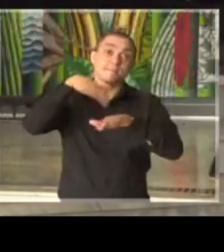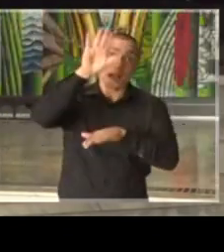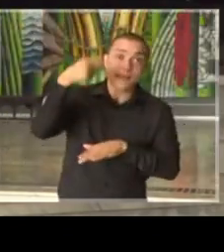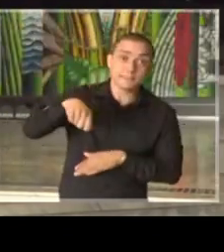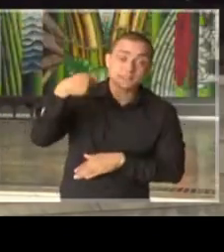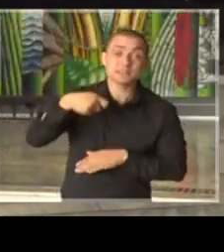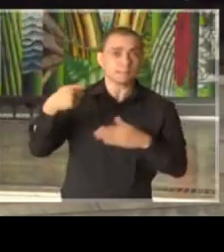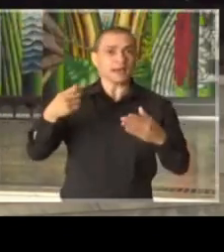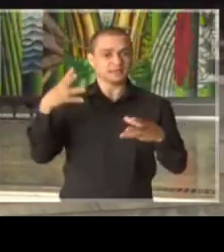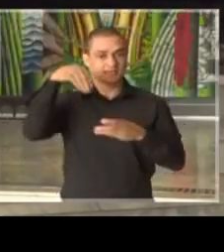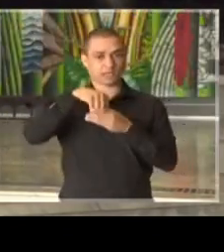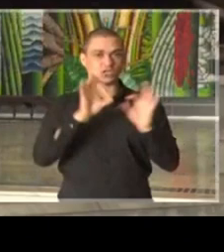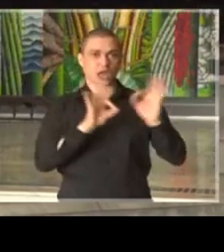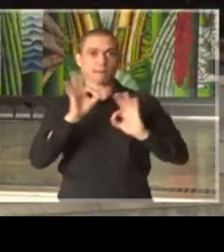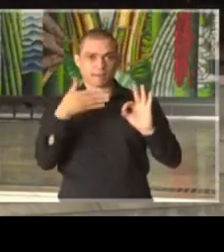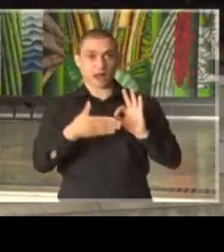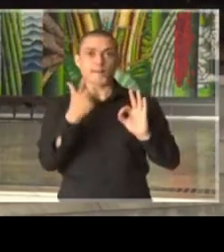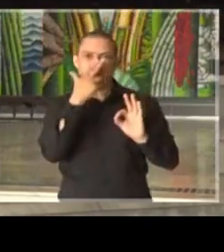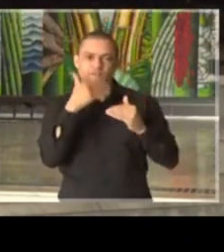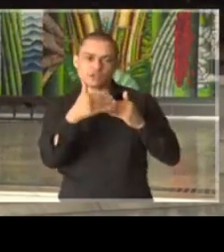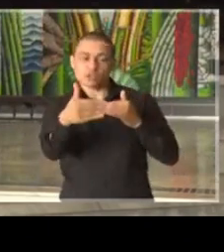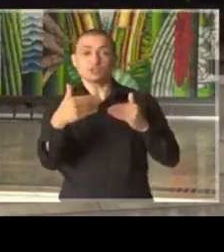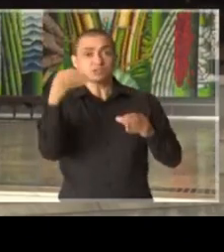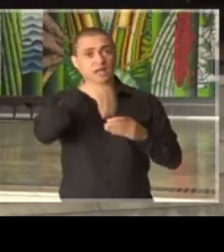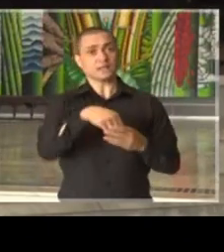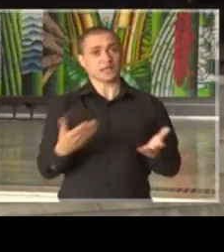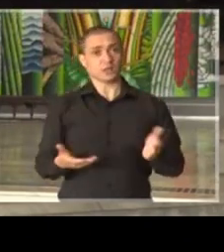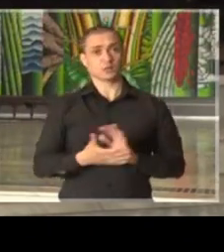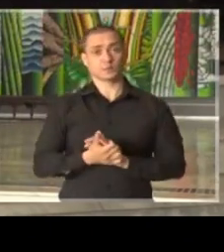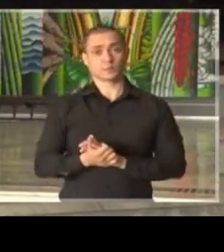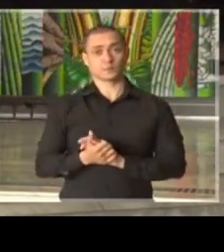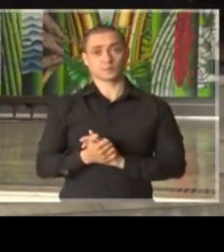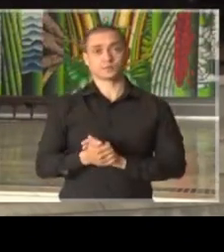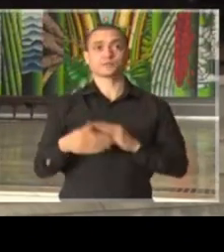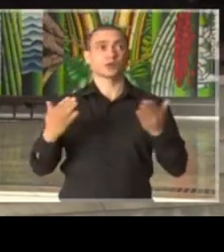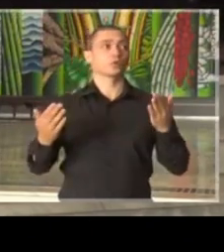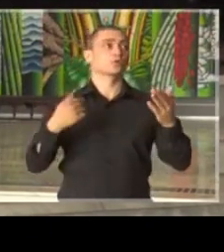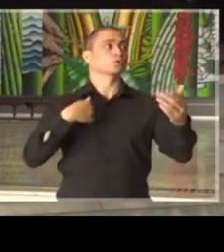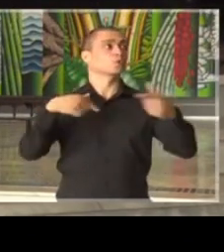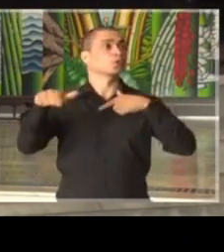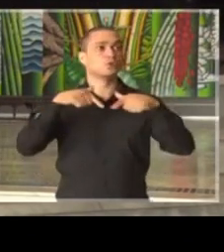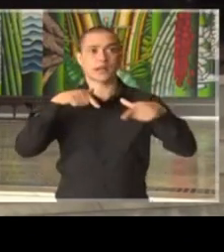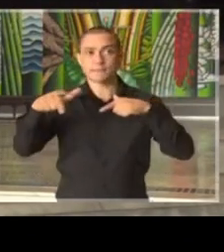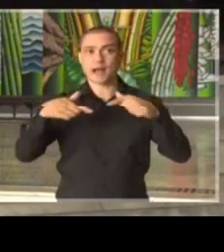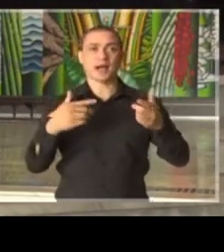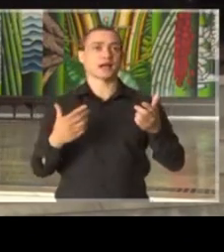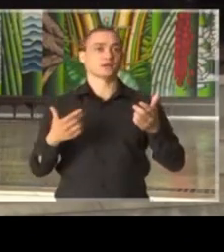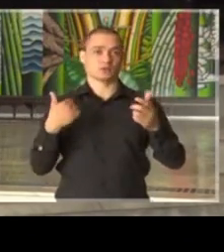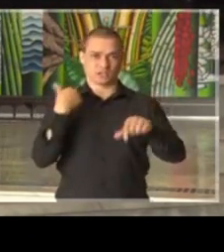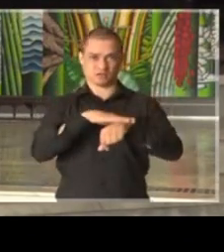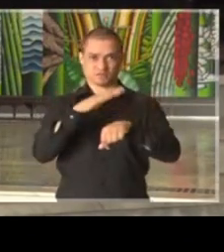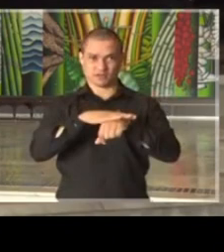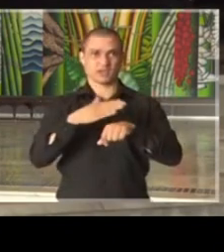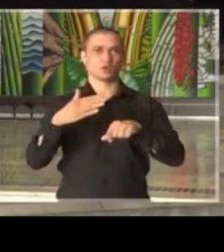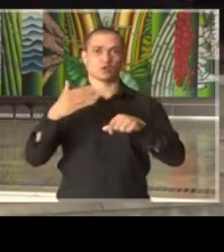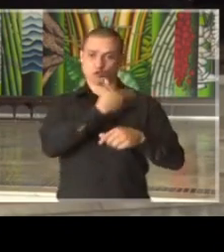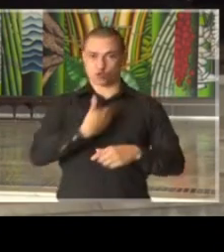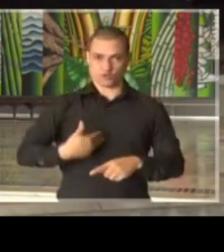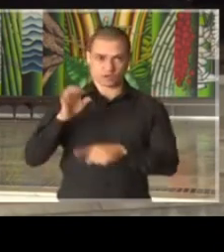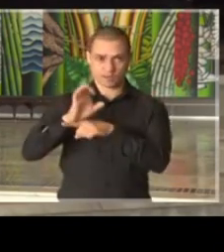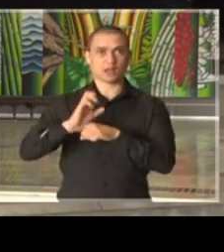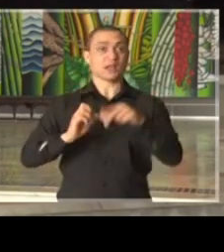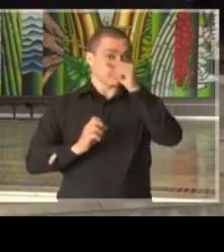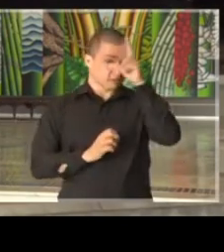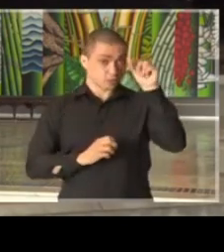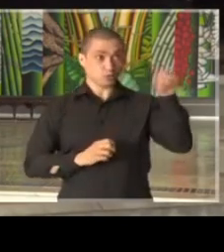Está dentro dos cenários de previsão. Então, há um trabalho muito bem feito pelos municípios e pelo Estado no